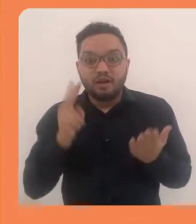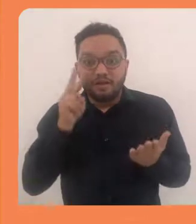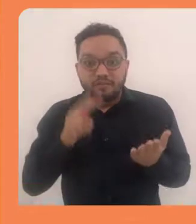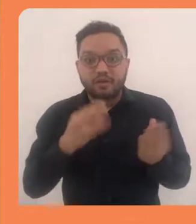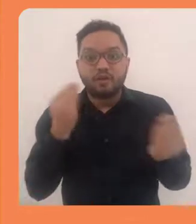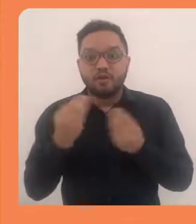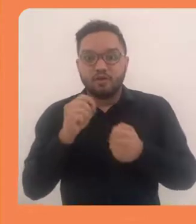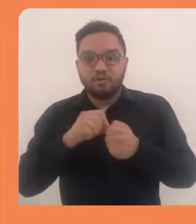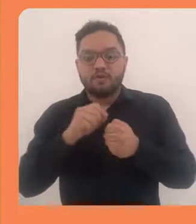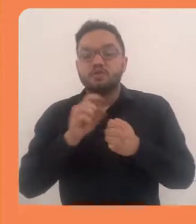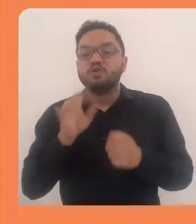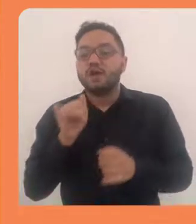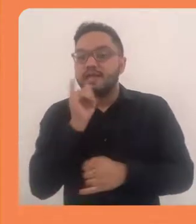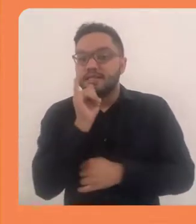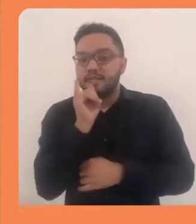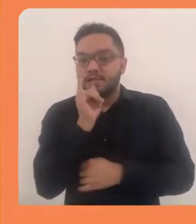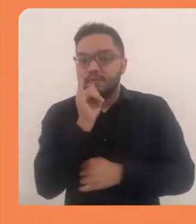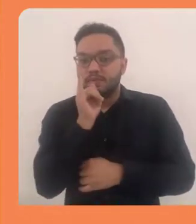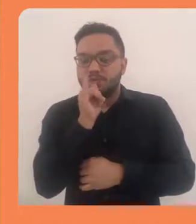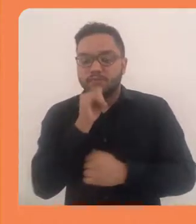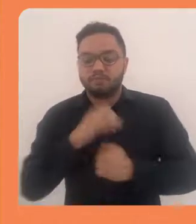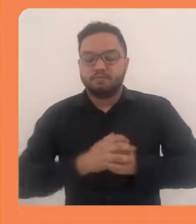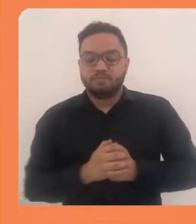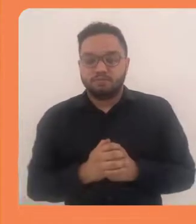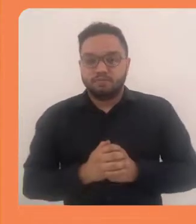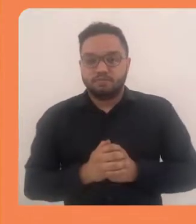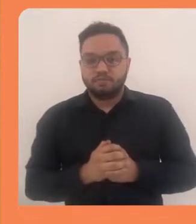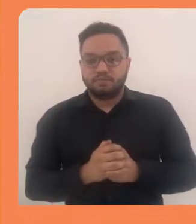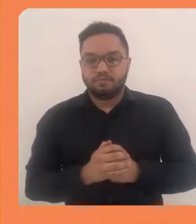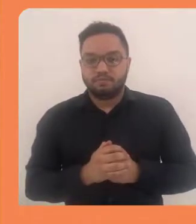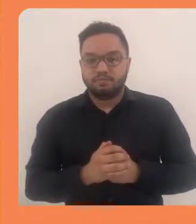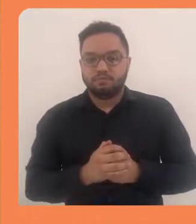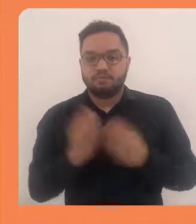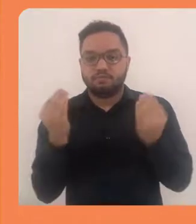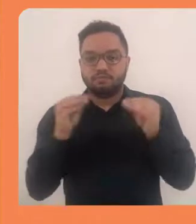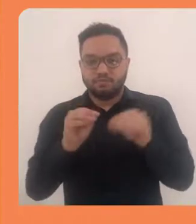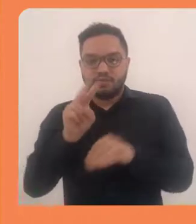Então vamos ver como é que a gente faz. Vamos fazer um exemplo aqui.